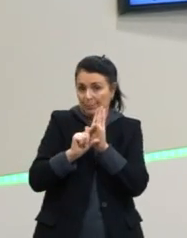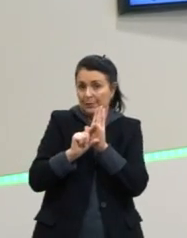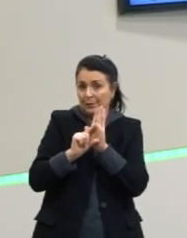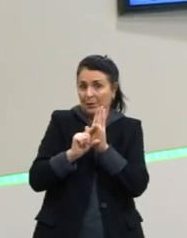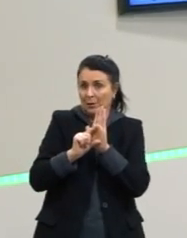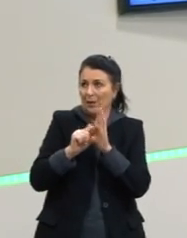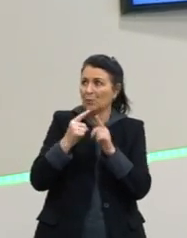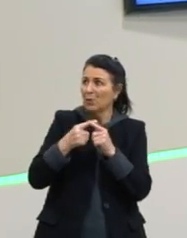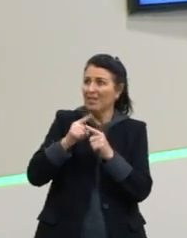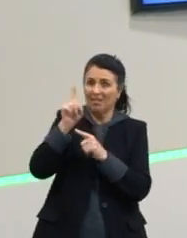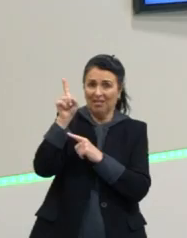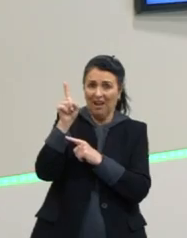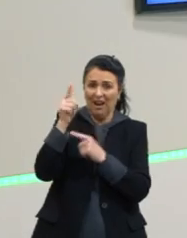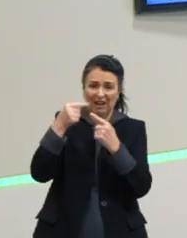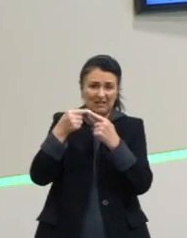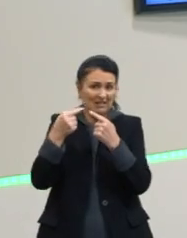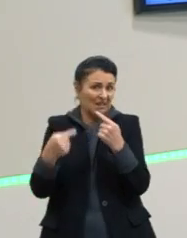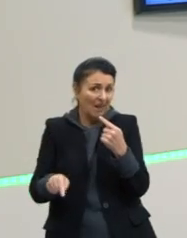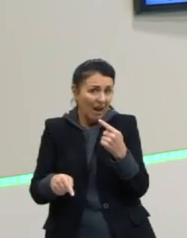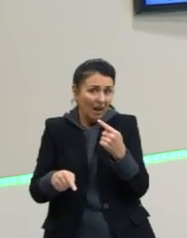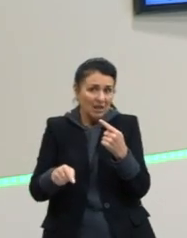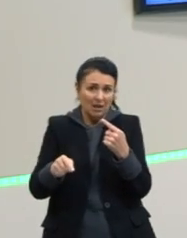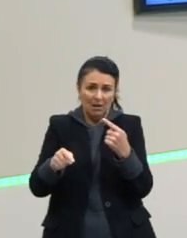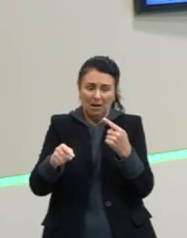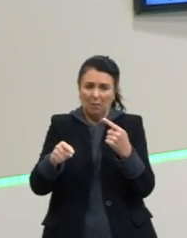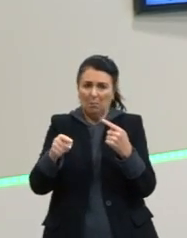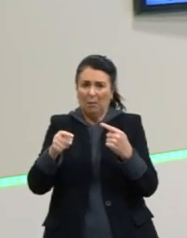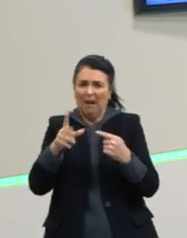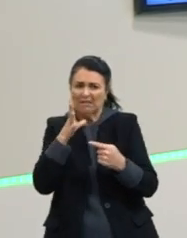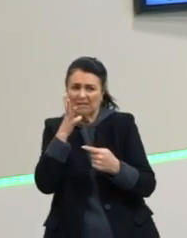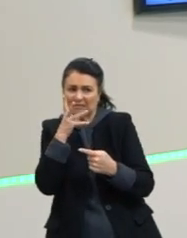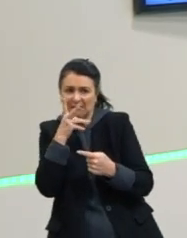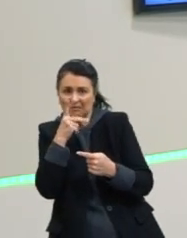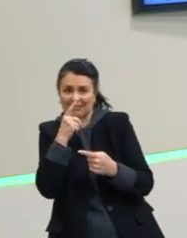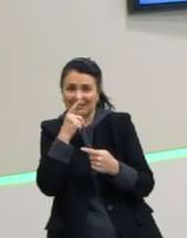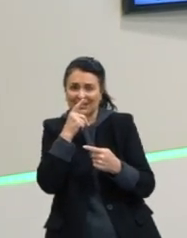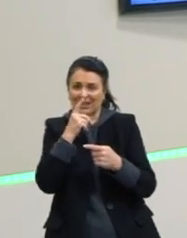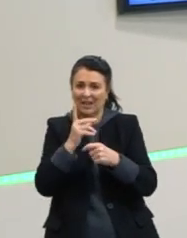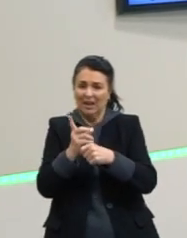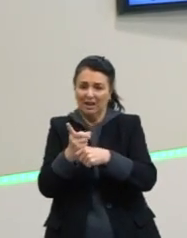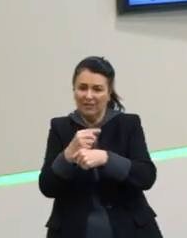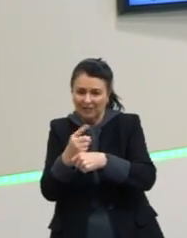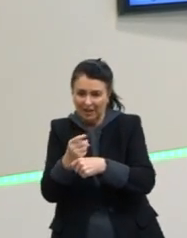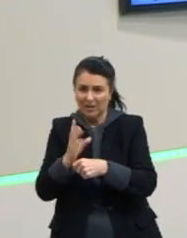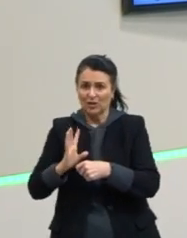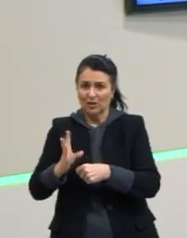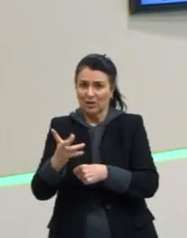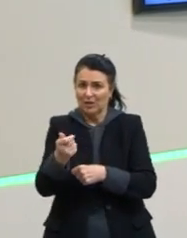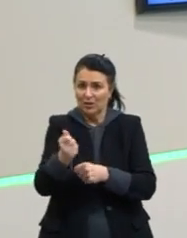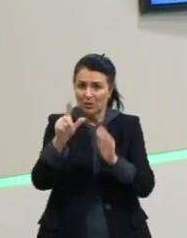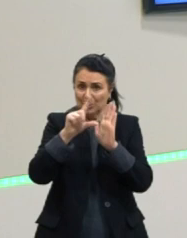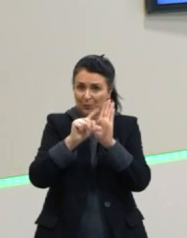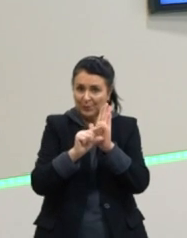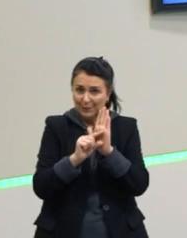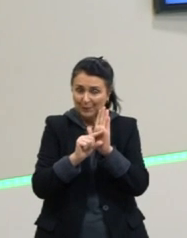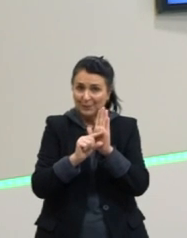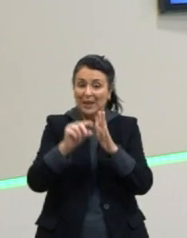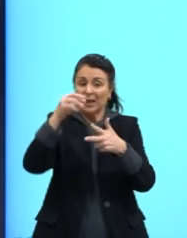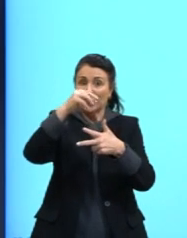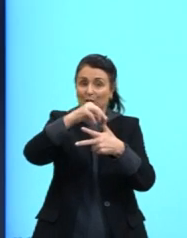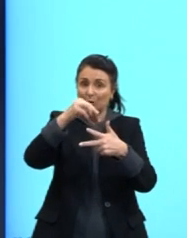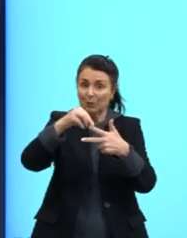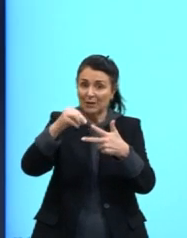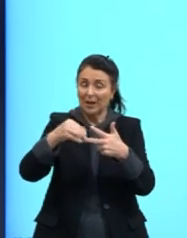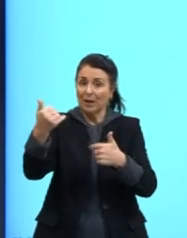lá, então, as coisas caem mais devagar, né? Com uma velocidade menor, com uma aceleração menor. Geralmente, no Enem, Pessoal, uma